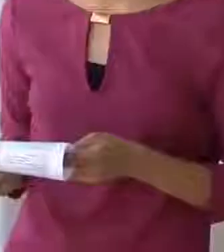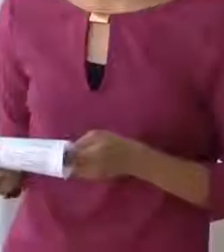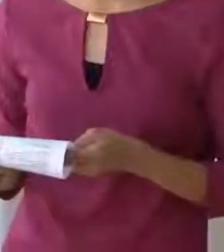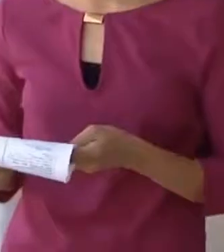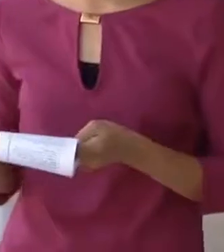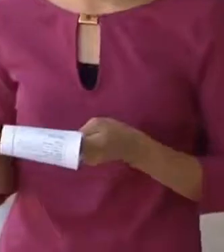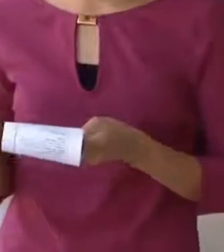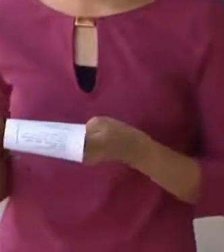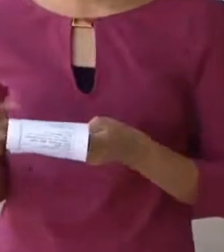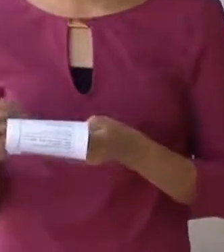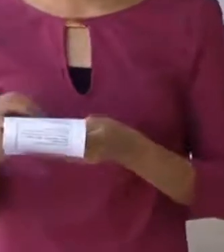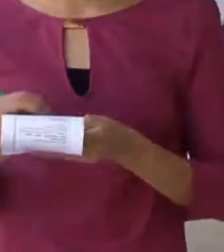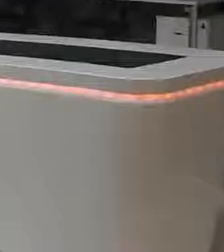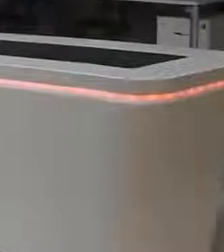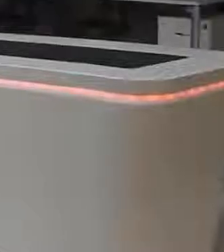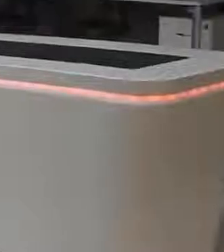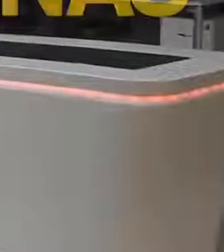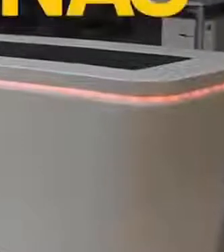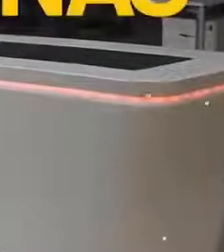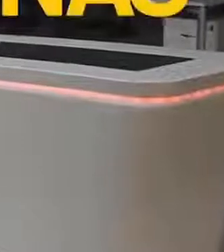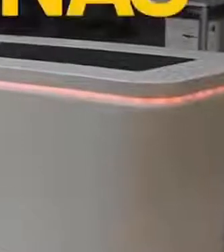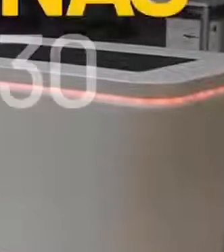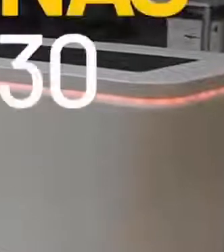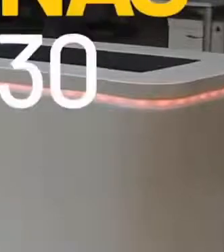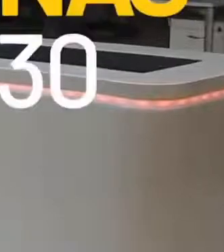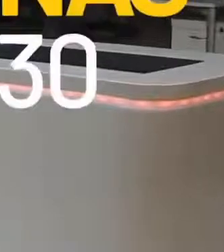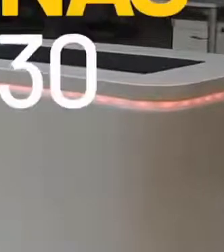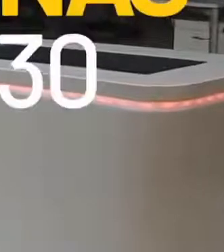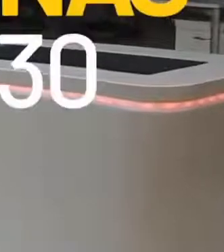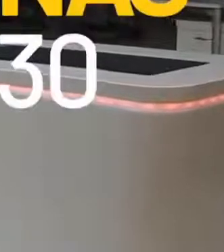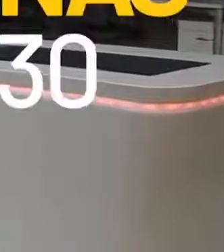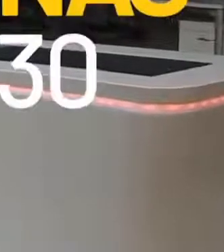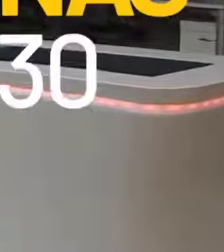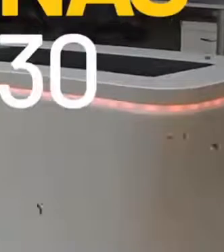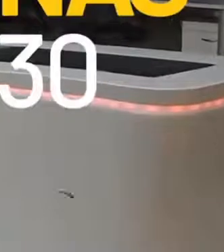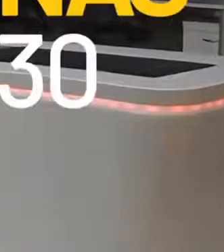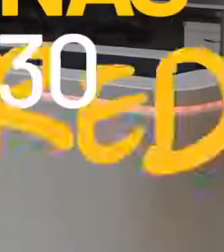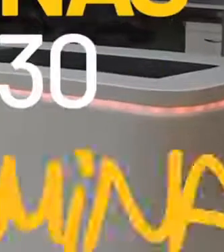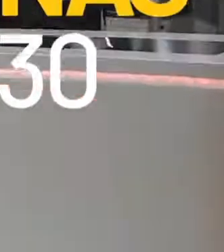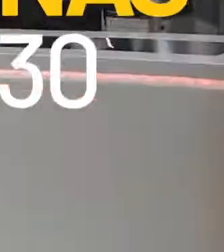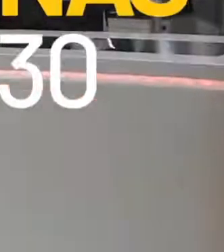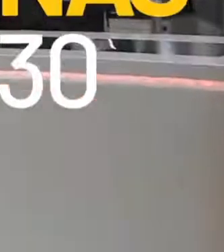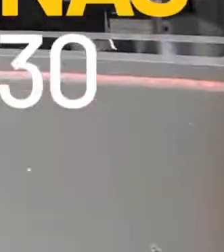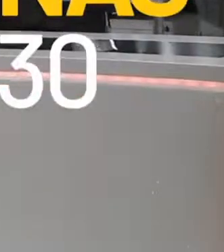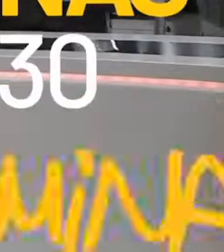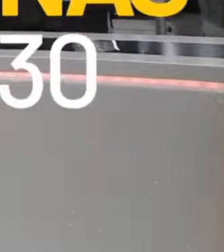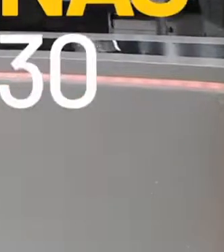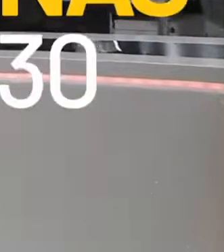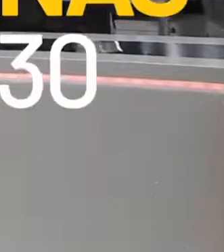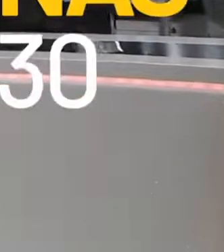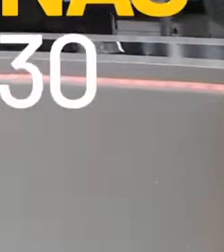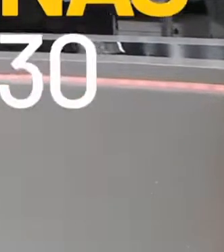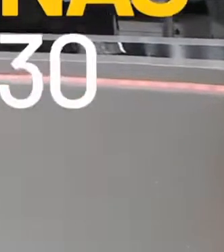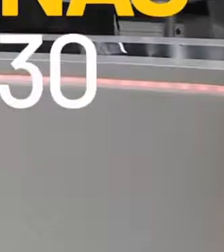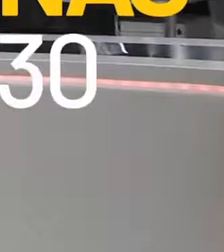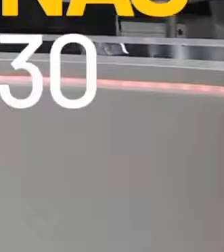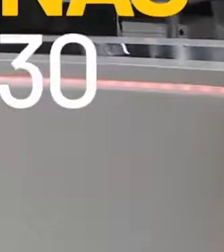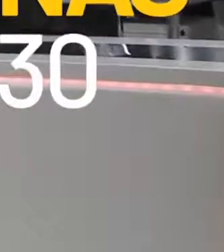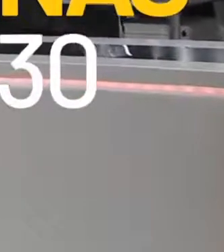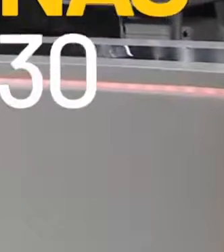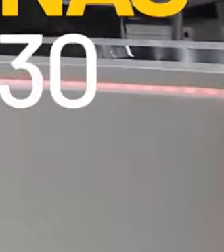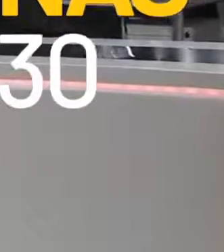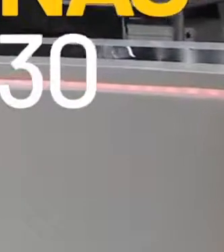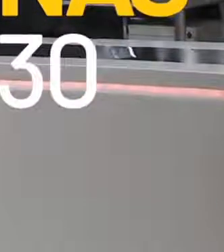confiável e atualizada. O Jornal Minas Primeira Edição começa agora, uma da tarde. E às sete e meia da noite, uma nova edição